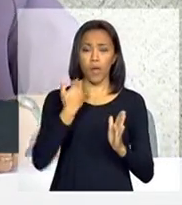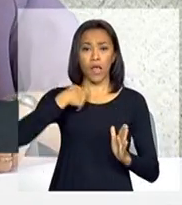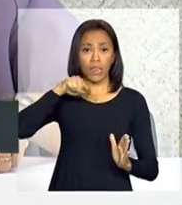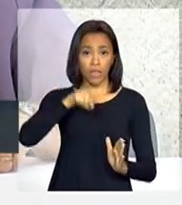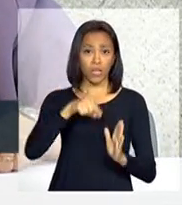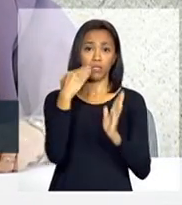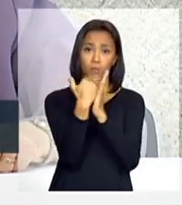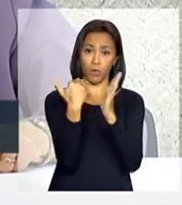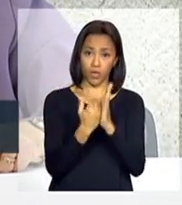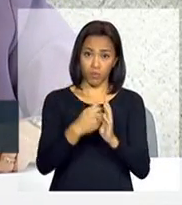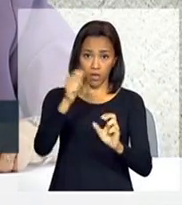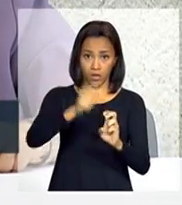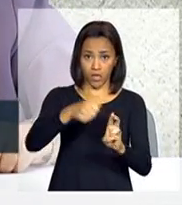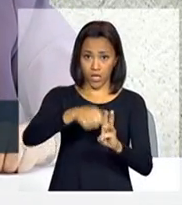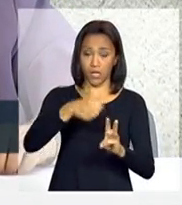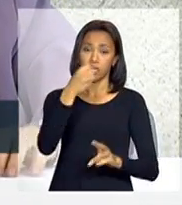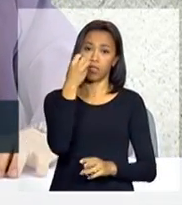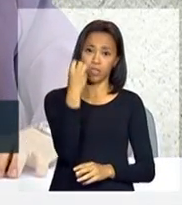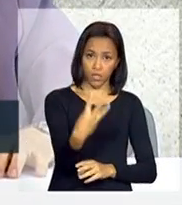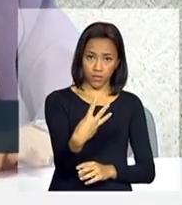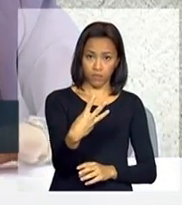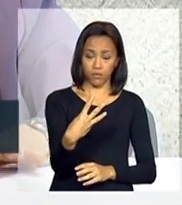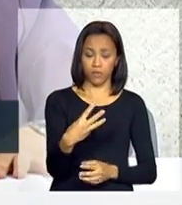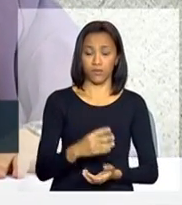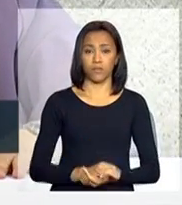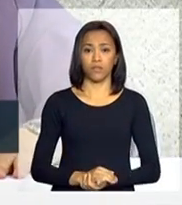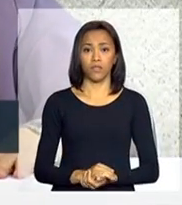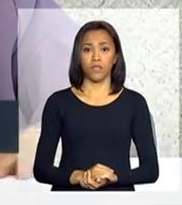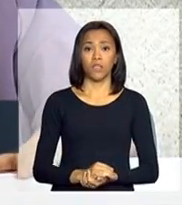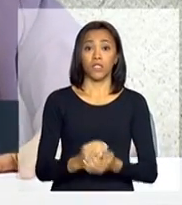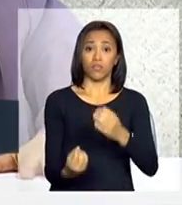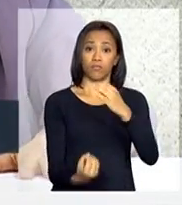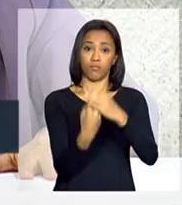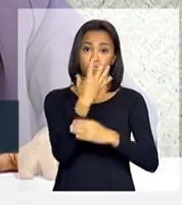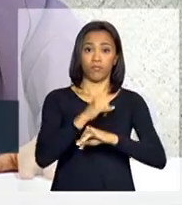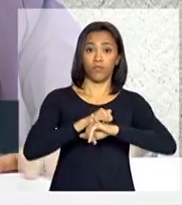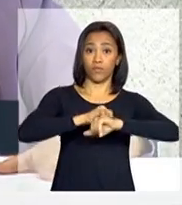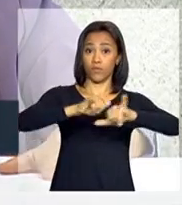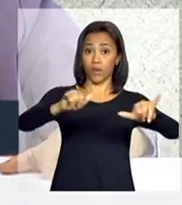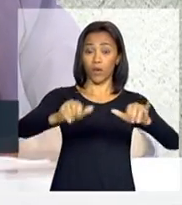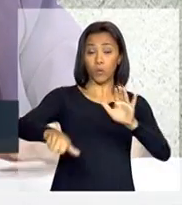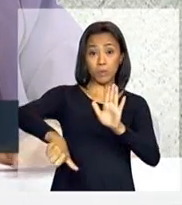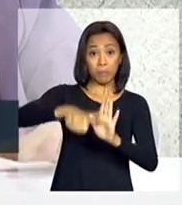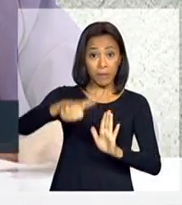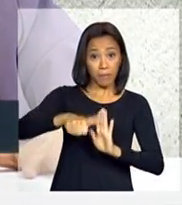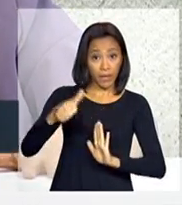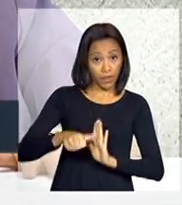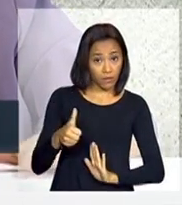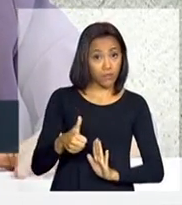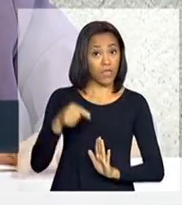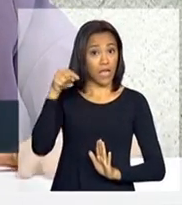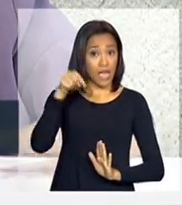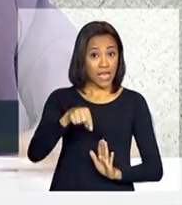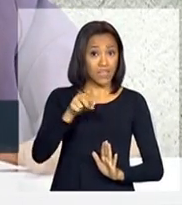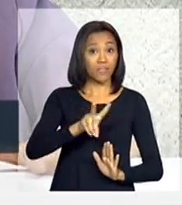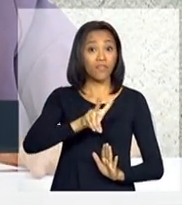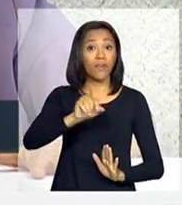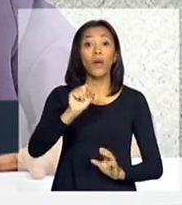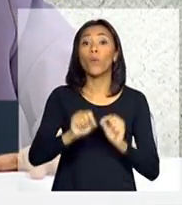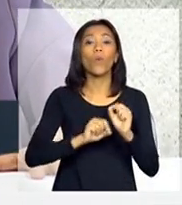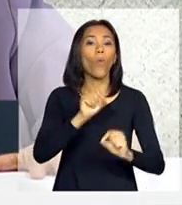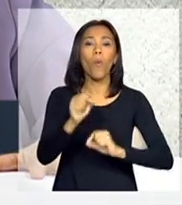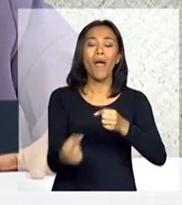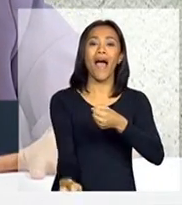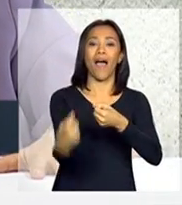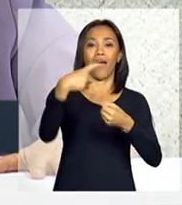em três meses, lançarmos os primeiros. ele será por adesão dos